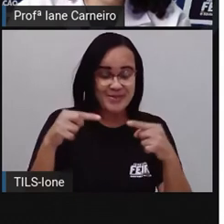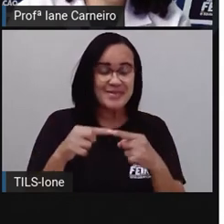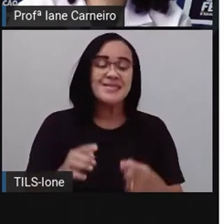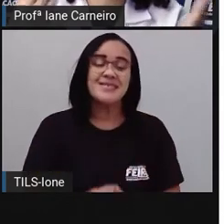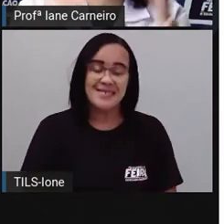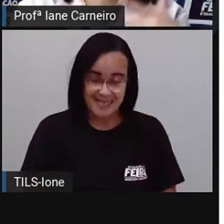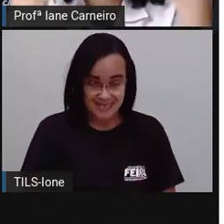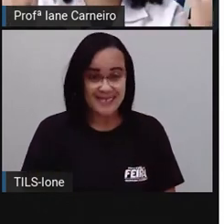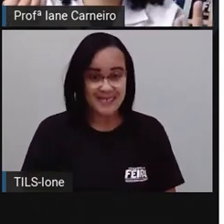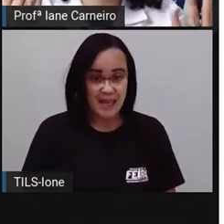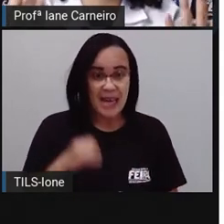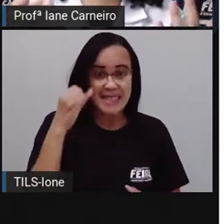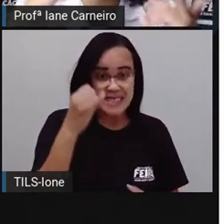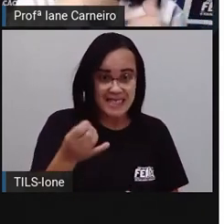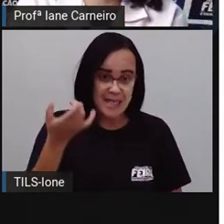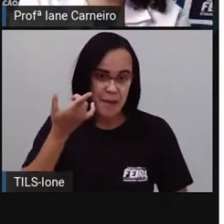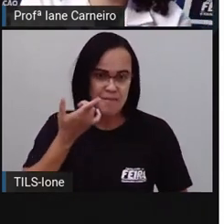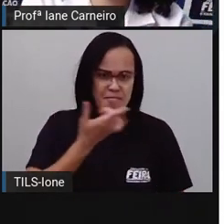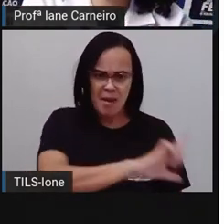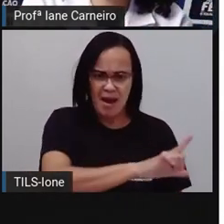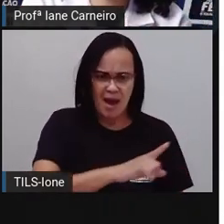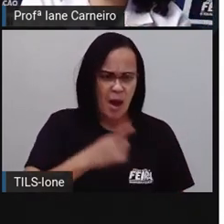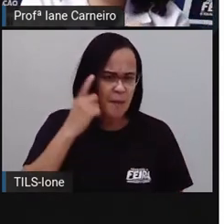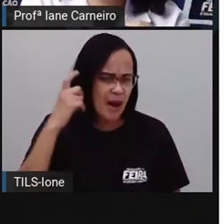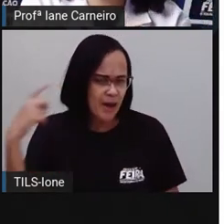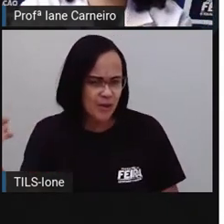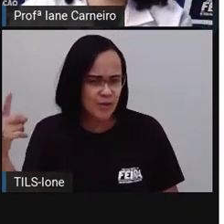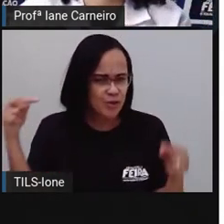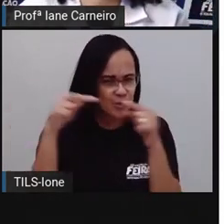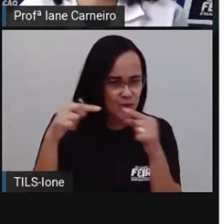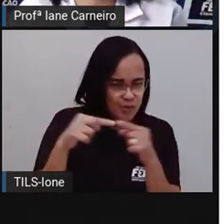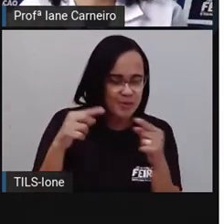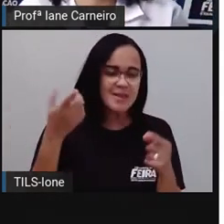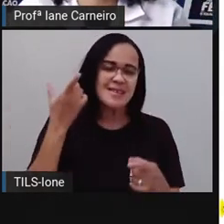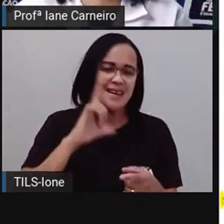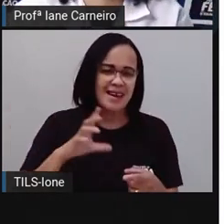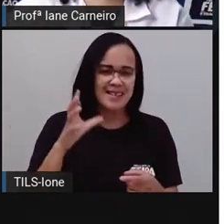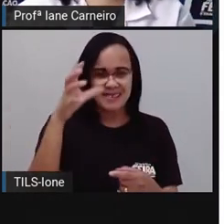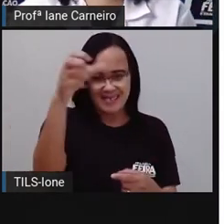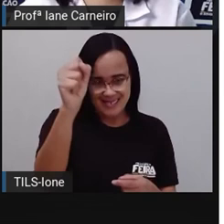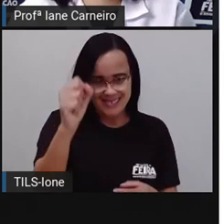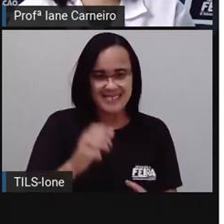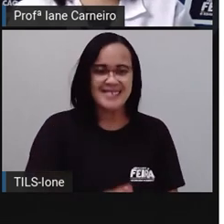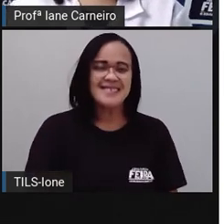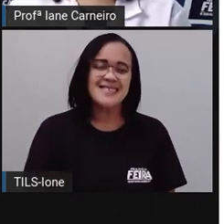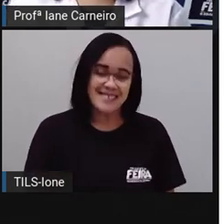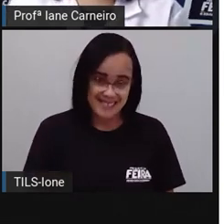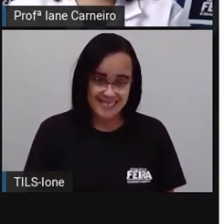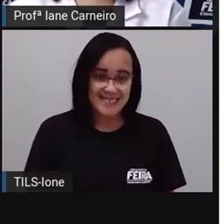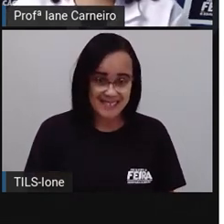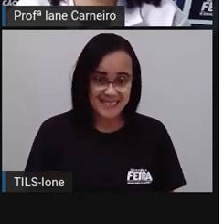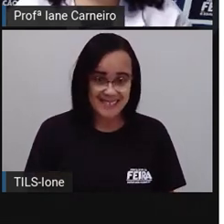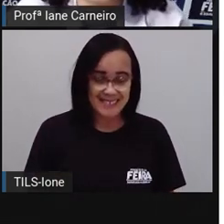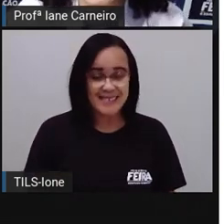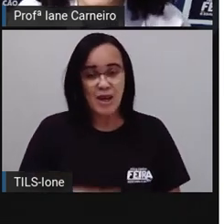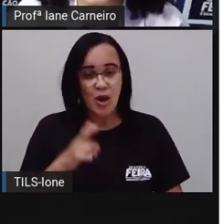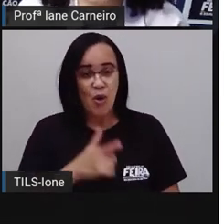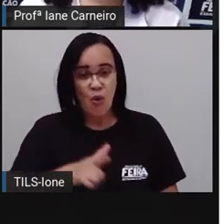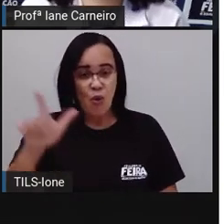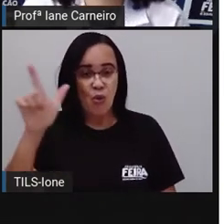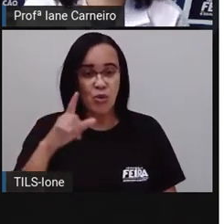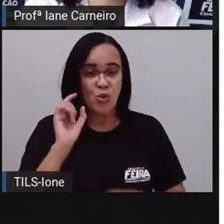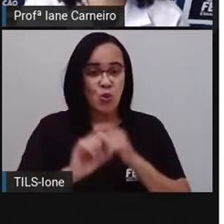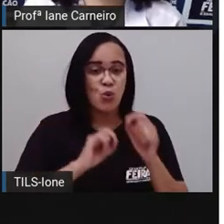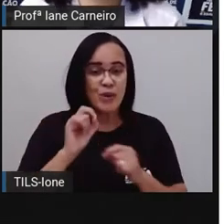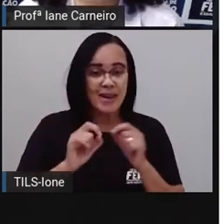ganha quem descobrir, quem fez cada barulho, tá bom? Então, outra coisa que a PRO quer desafiar vocês a fazerem